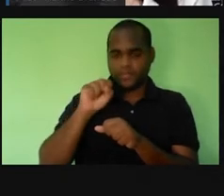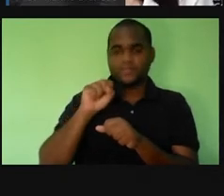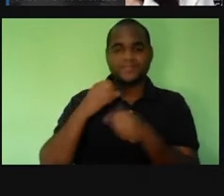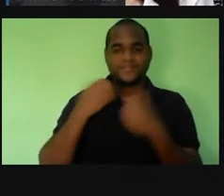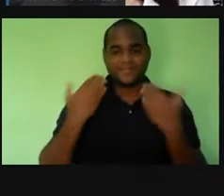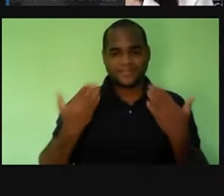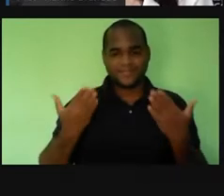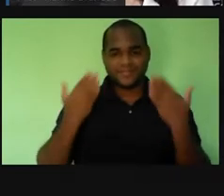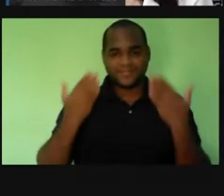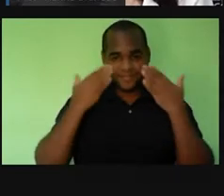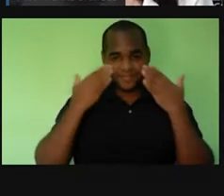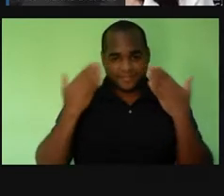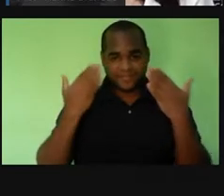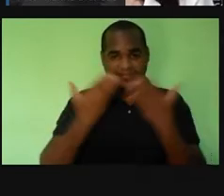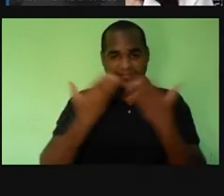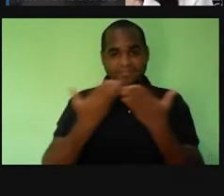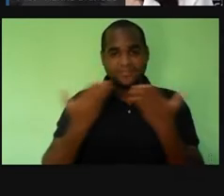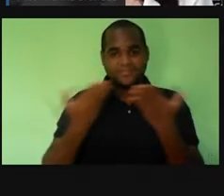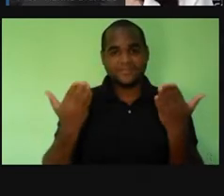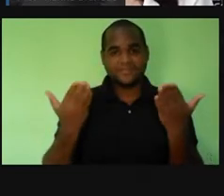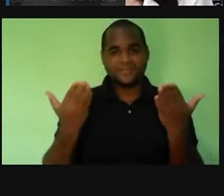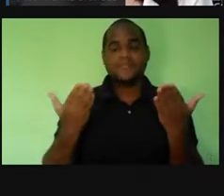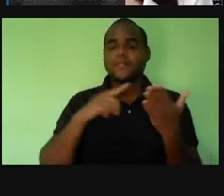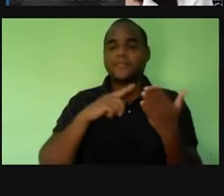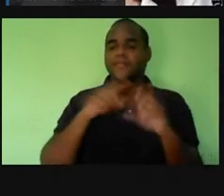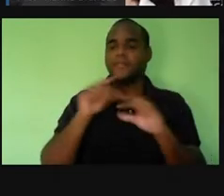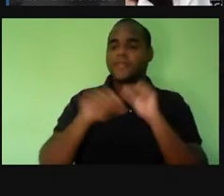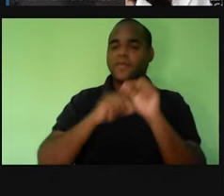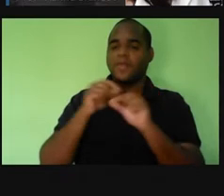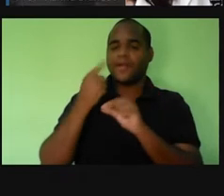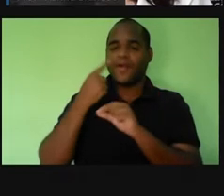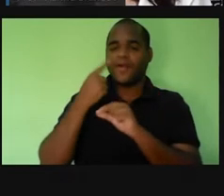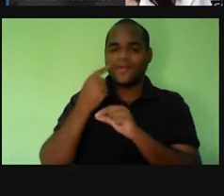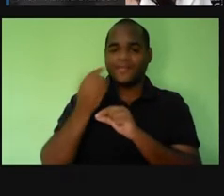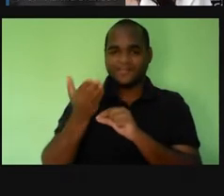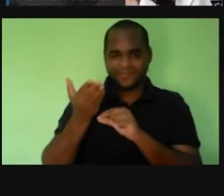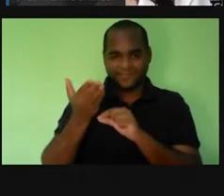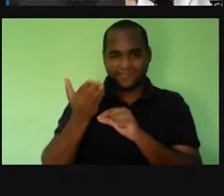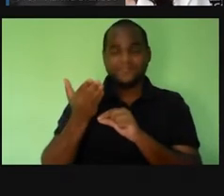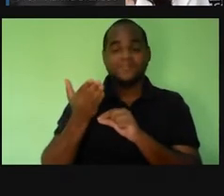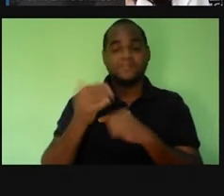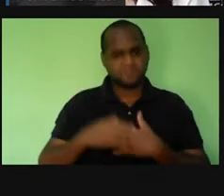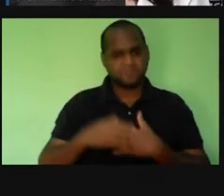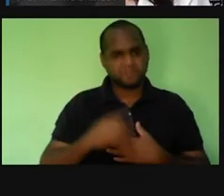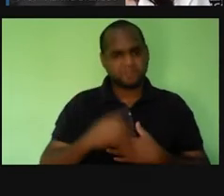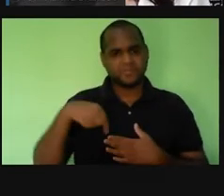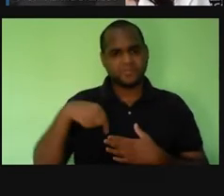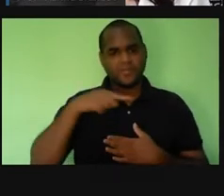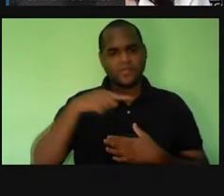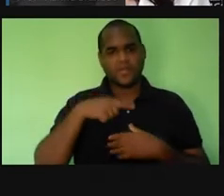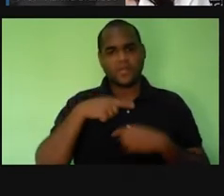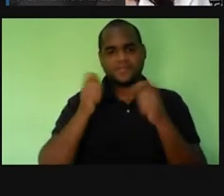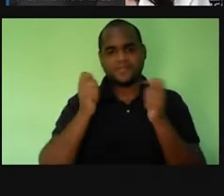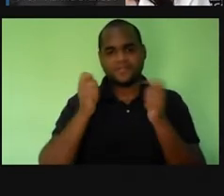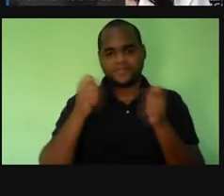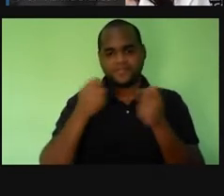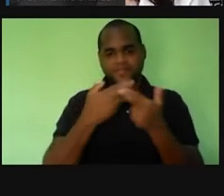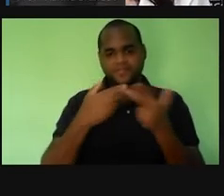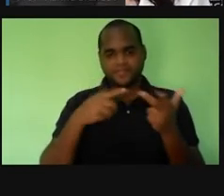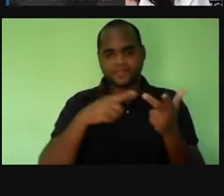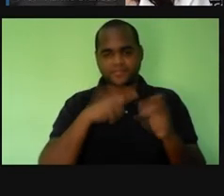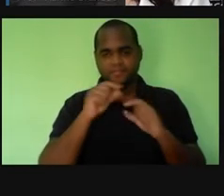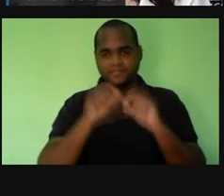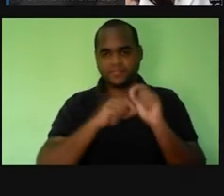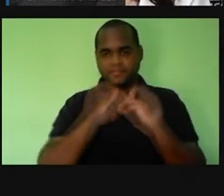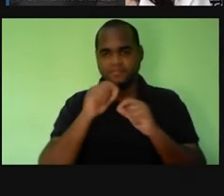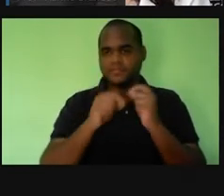por esse, é, H3O+, tá bom? E aí a gente vai poder, então, simular. Então, vamos colocar